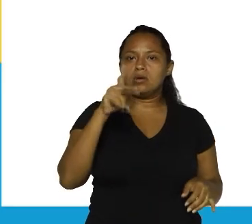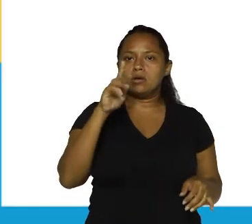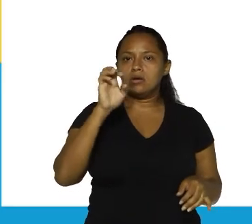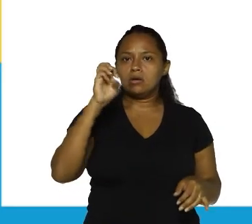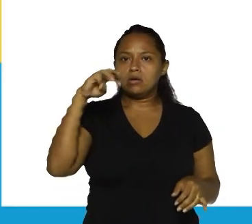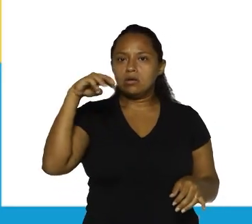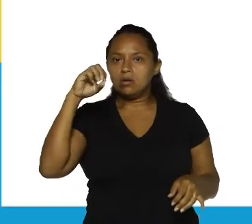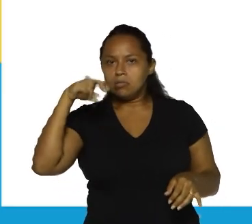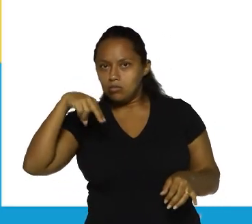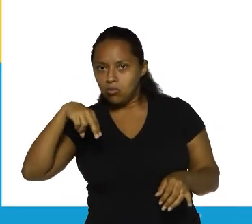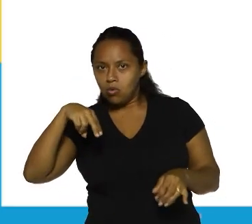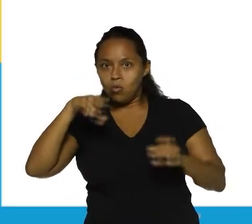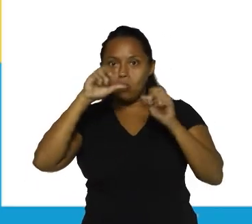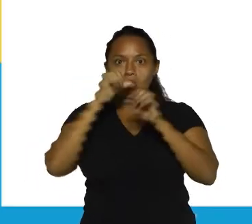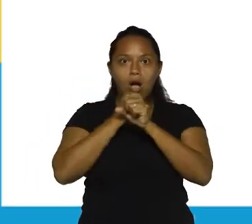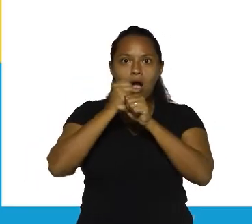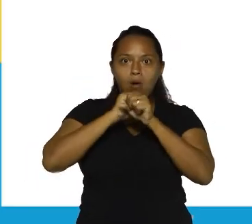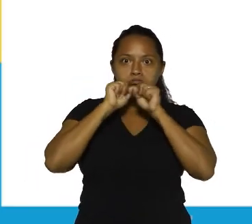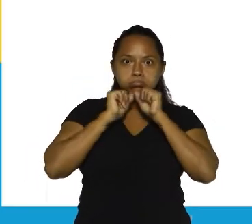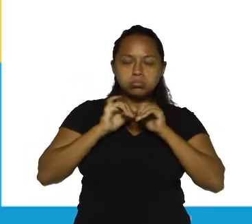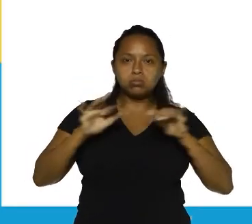que explodiu nesse ano.